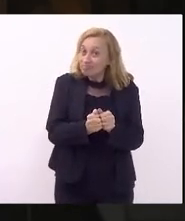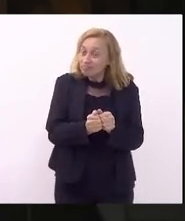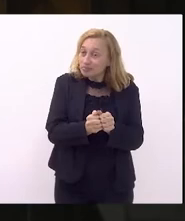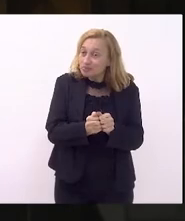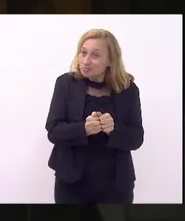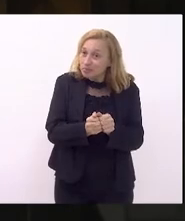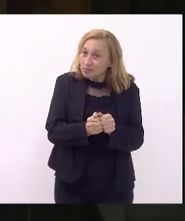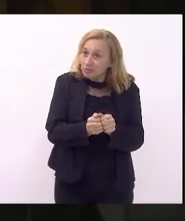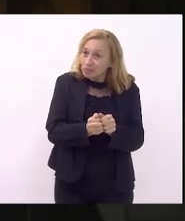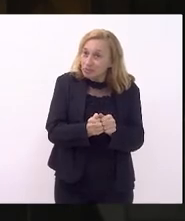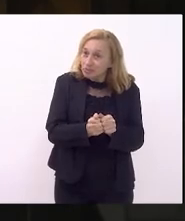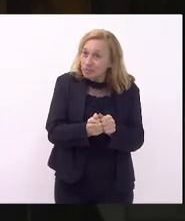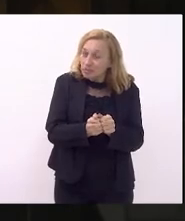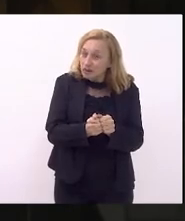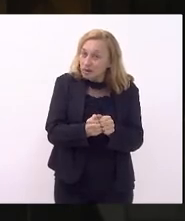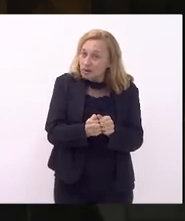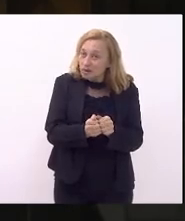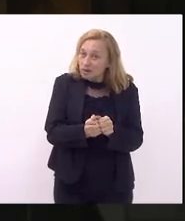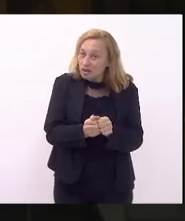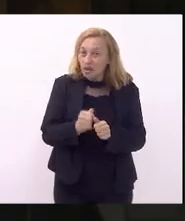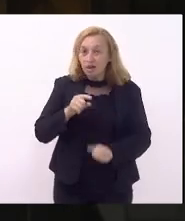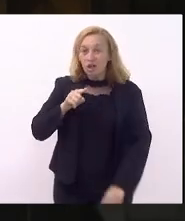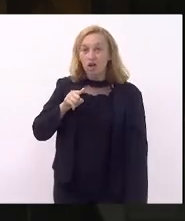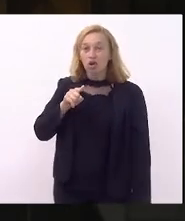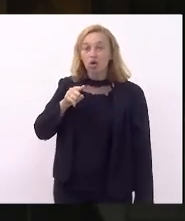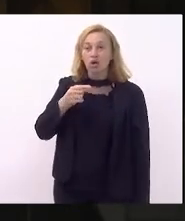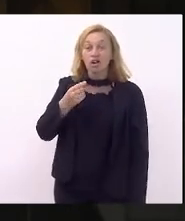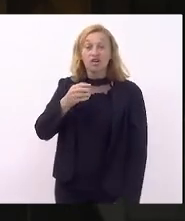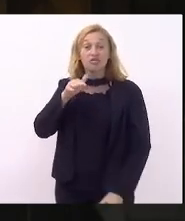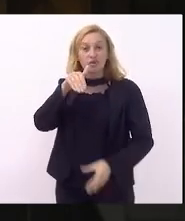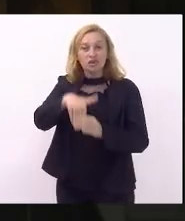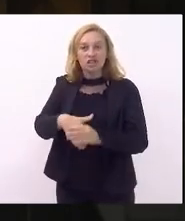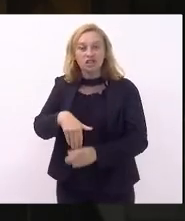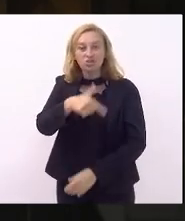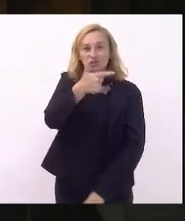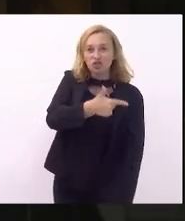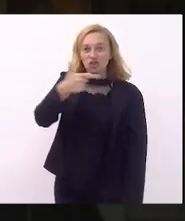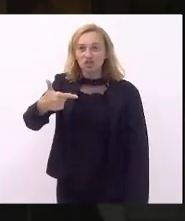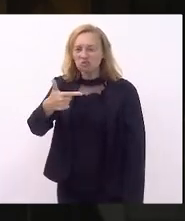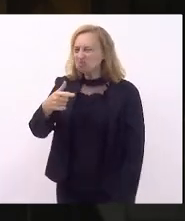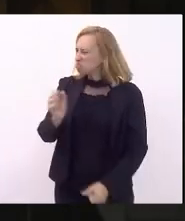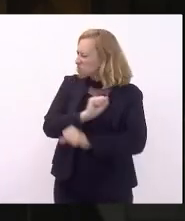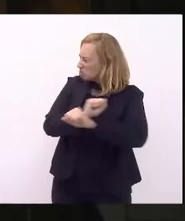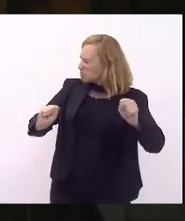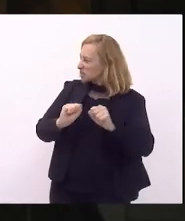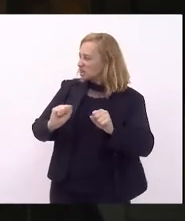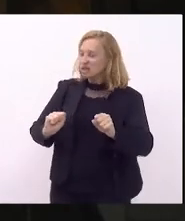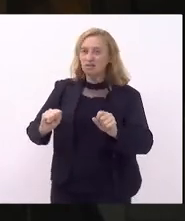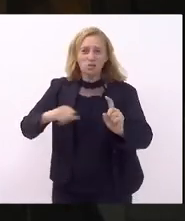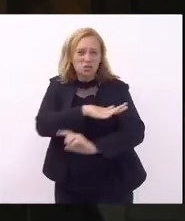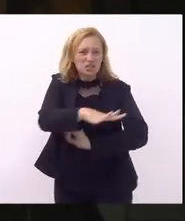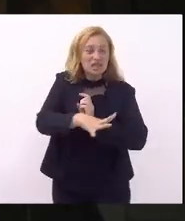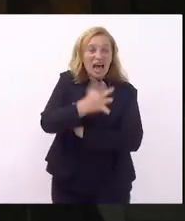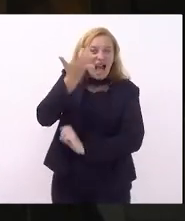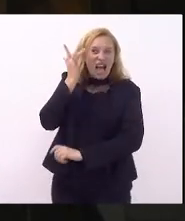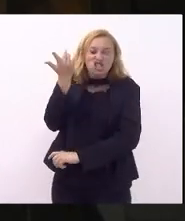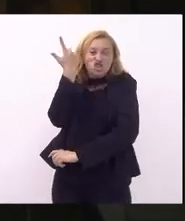e apertando o número 22 porque não é possível não é possível que a sociedade ache normal